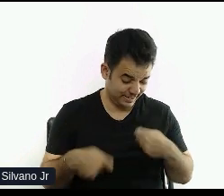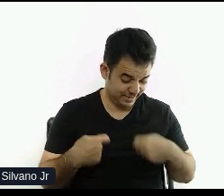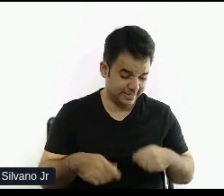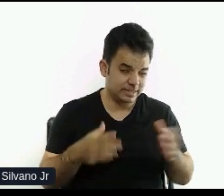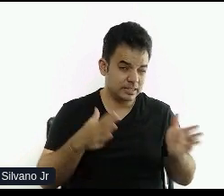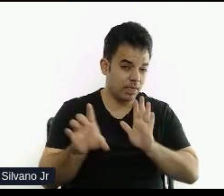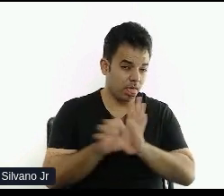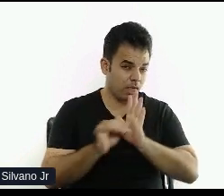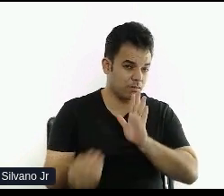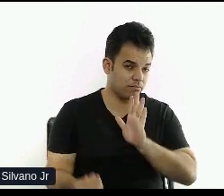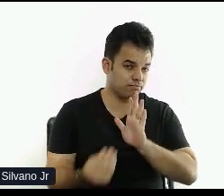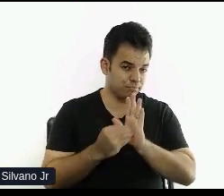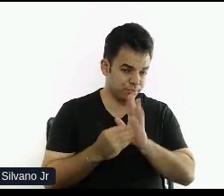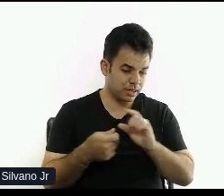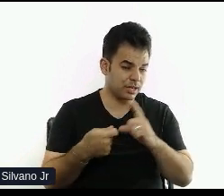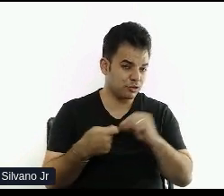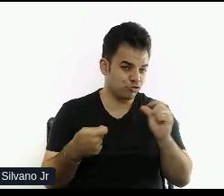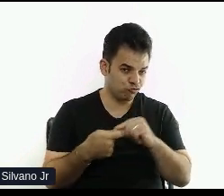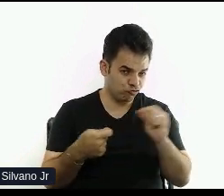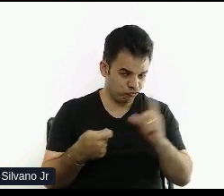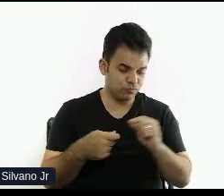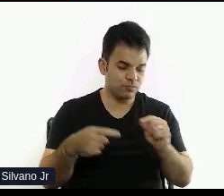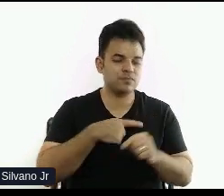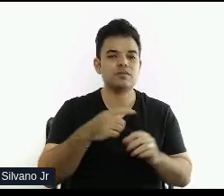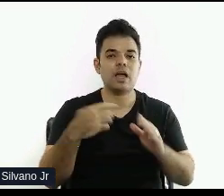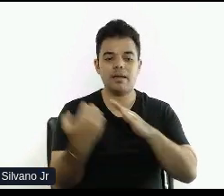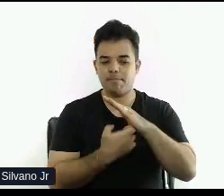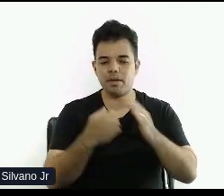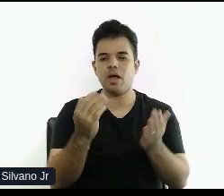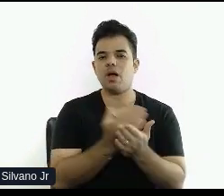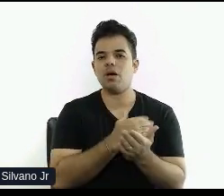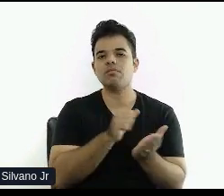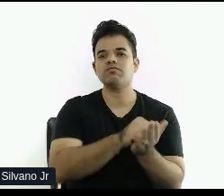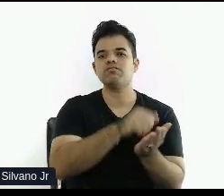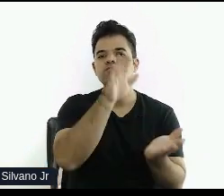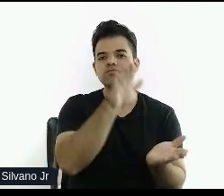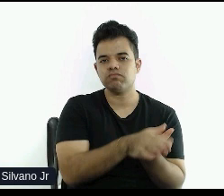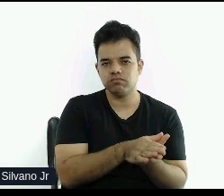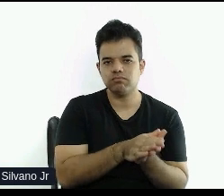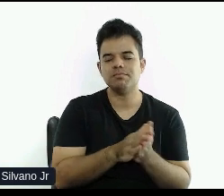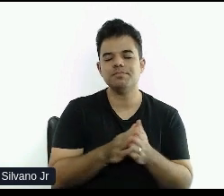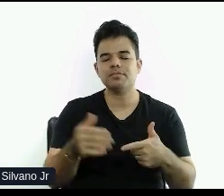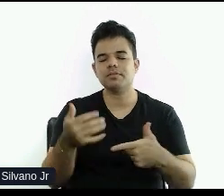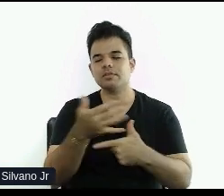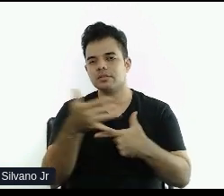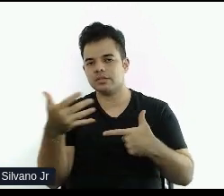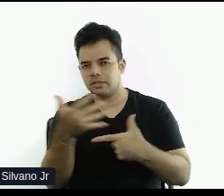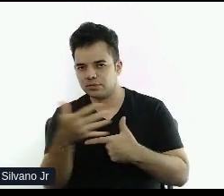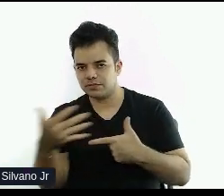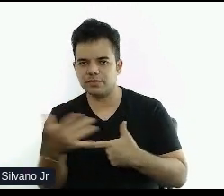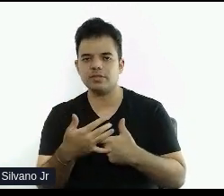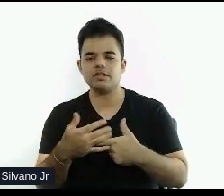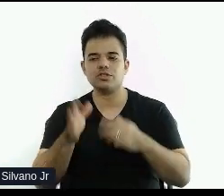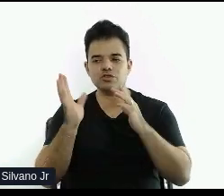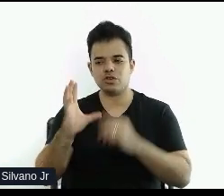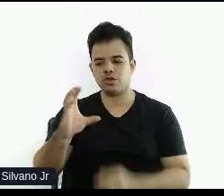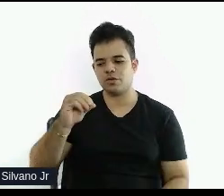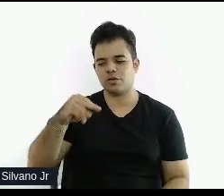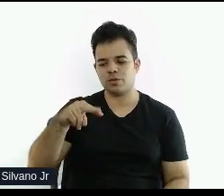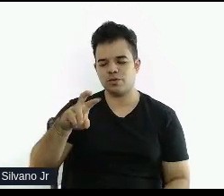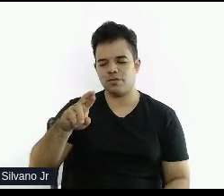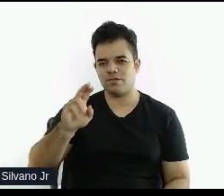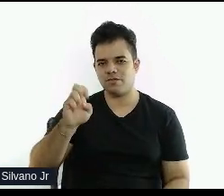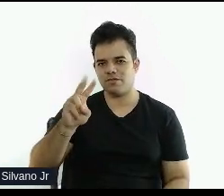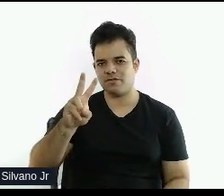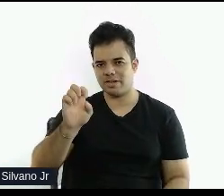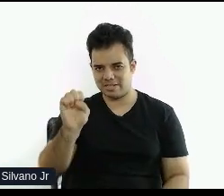lei, tem artigo. Existem empresas que já foram multadas, empresas como Nike, Netflix, Converse, já foram multadas por não estarem com